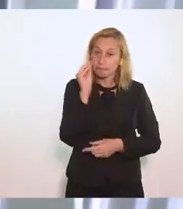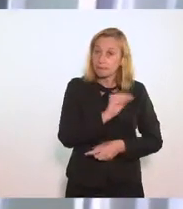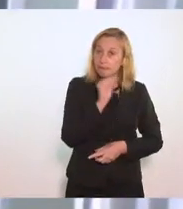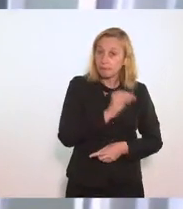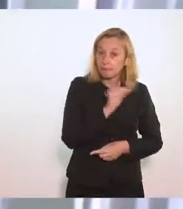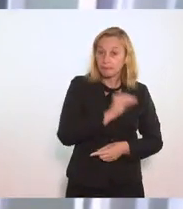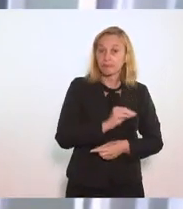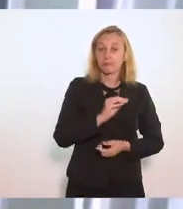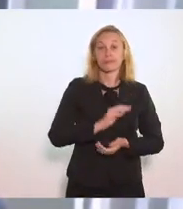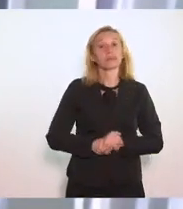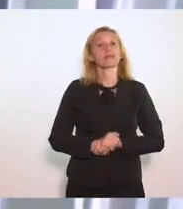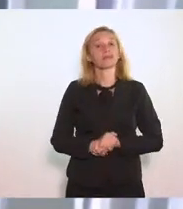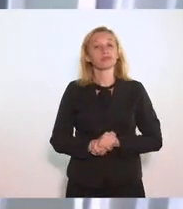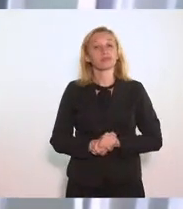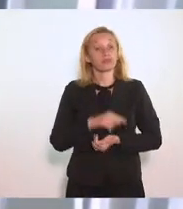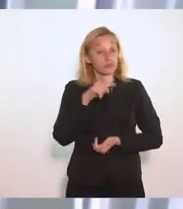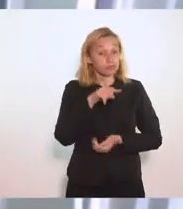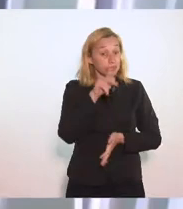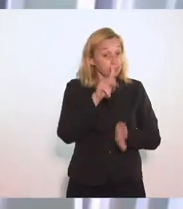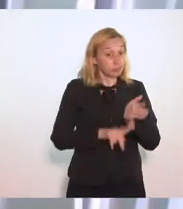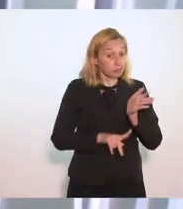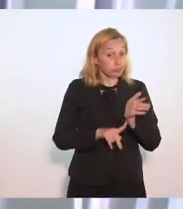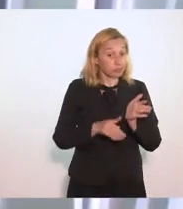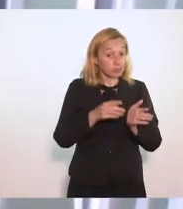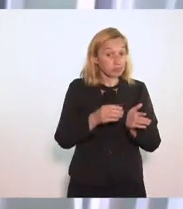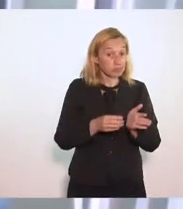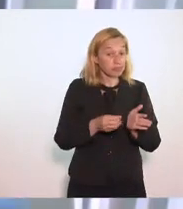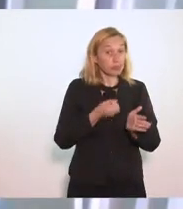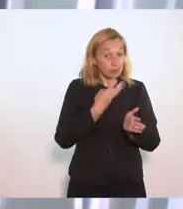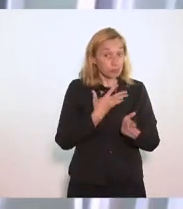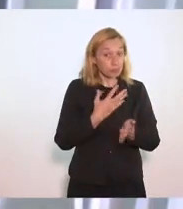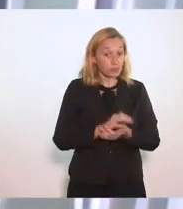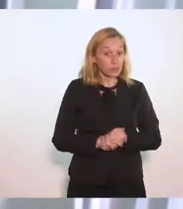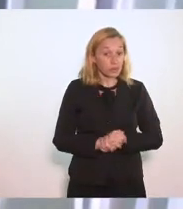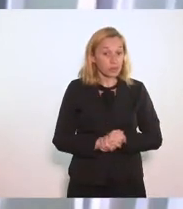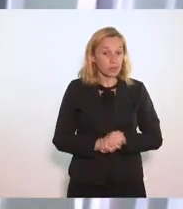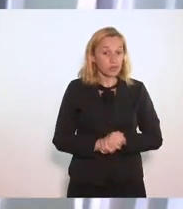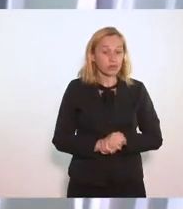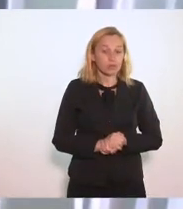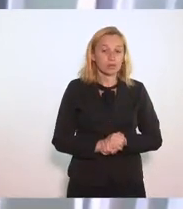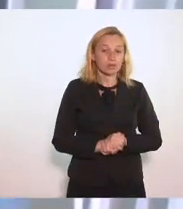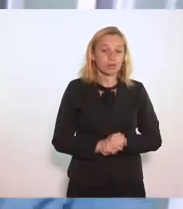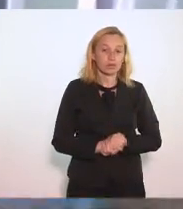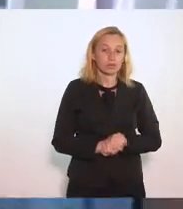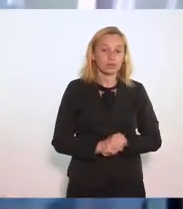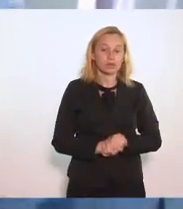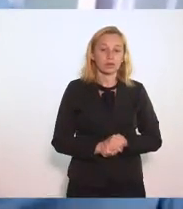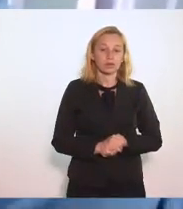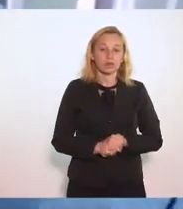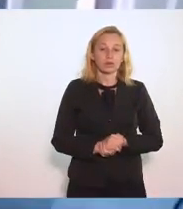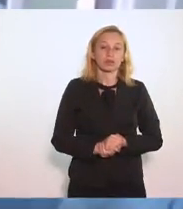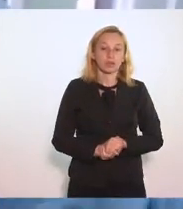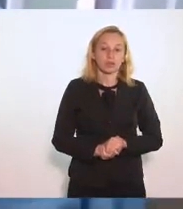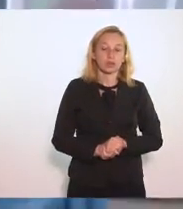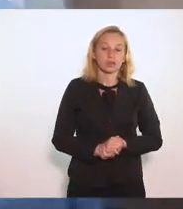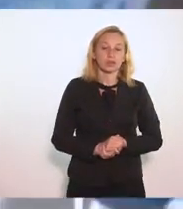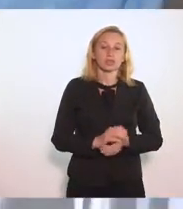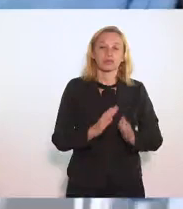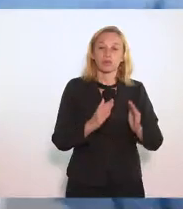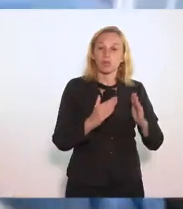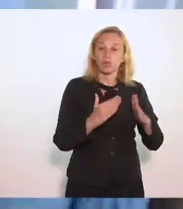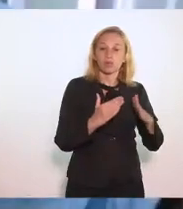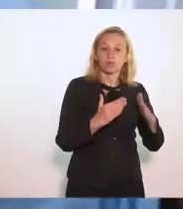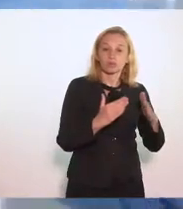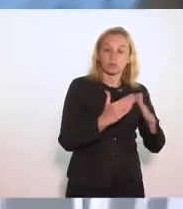Sobre intolerância Esse projeto É um bom antídoto Seja um templo neopentecostal Seja um templo de matriz africana